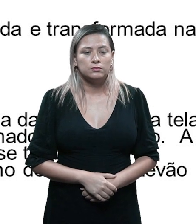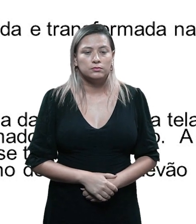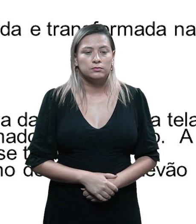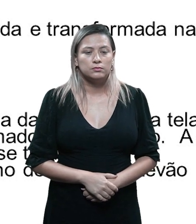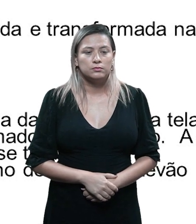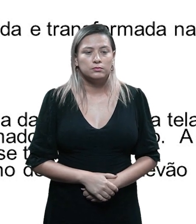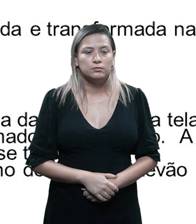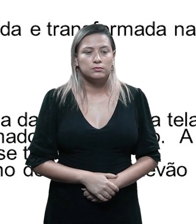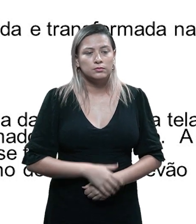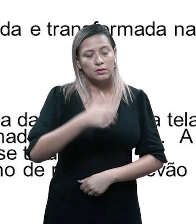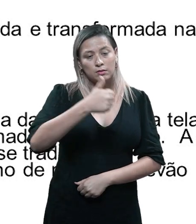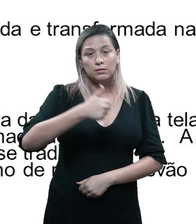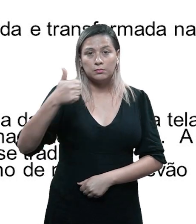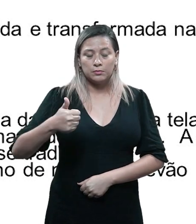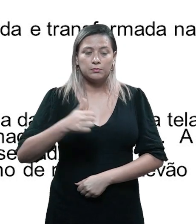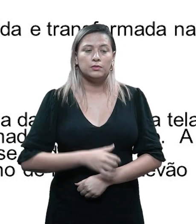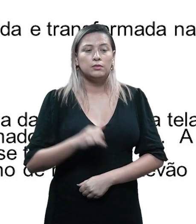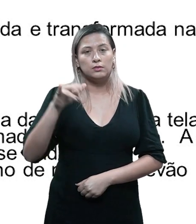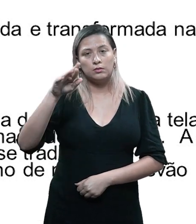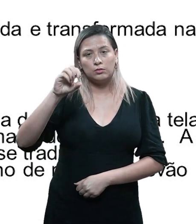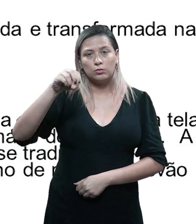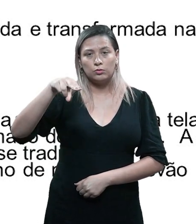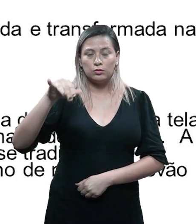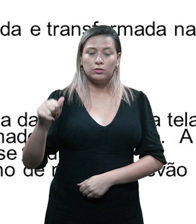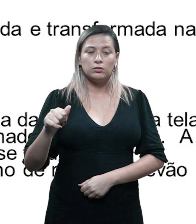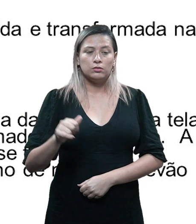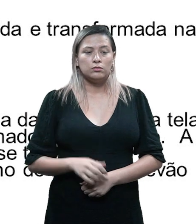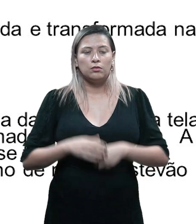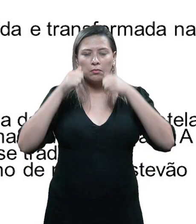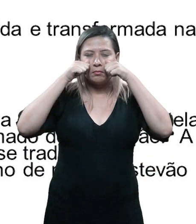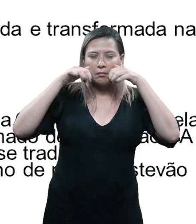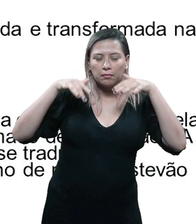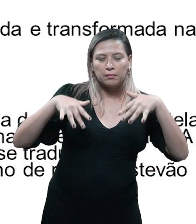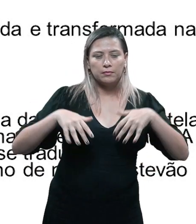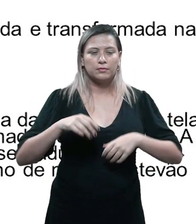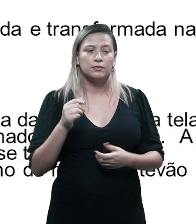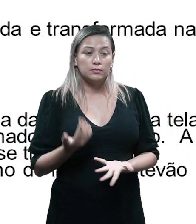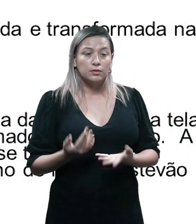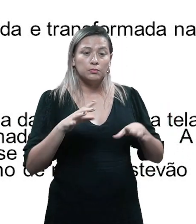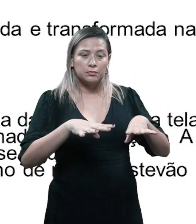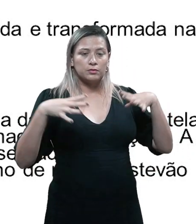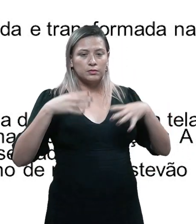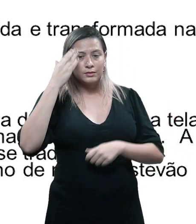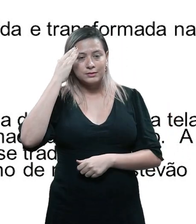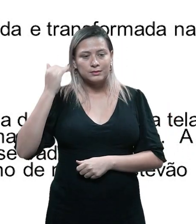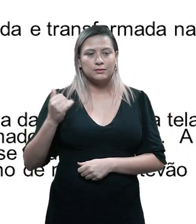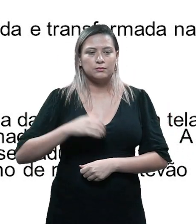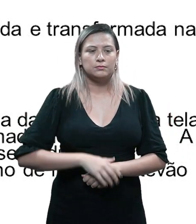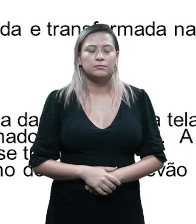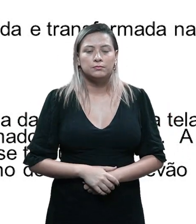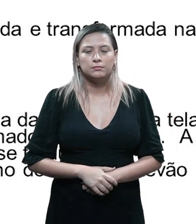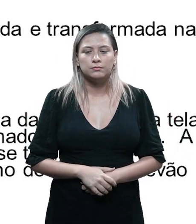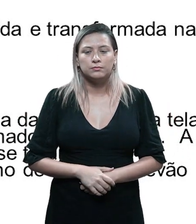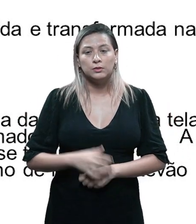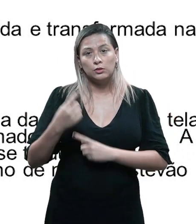A décima primeira ferramenta é a ironia dramática. Quando o espectador fica sabendo de algo que pelo